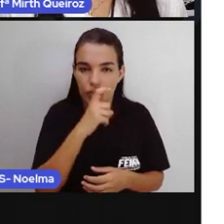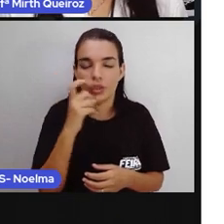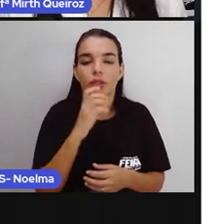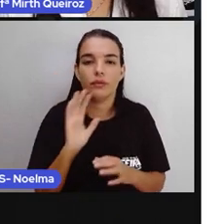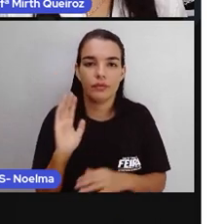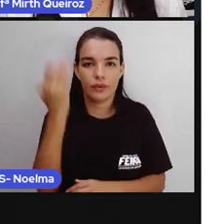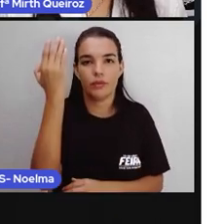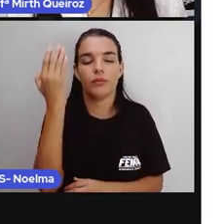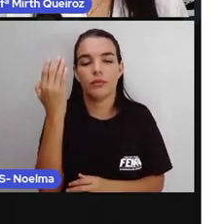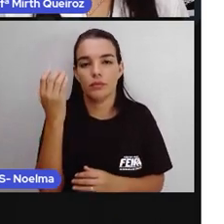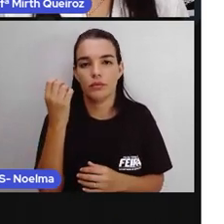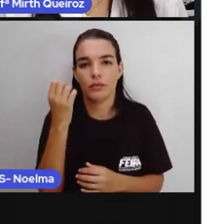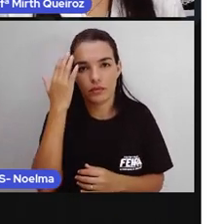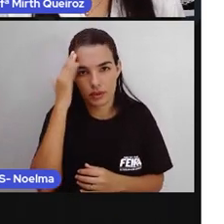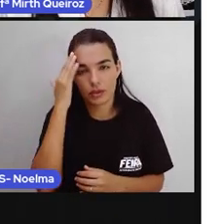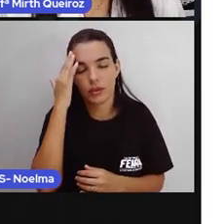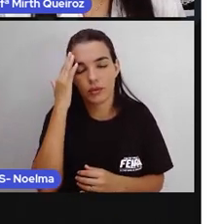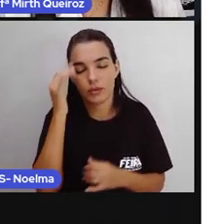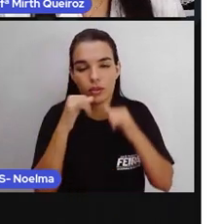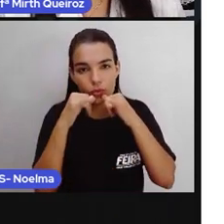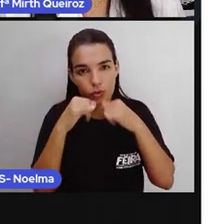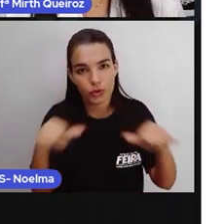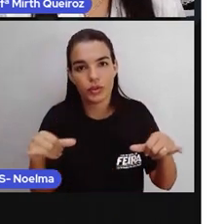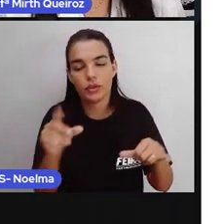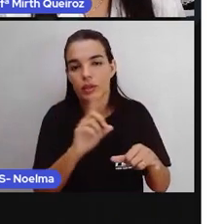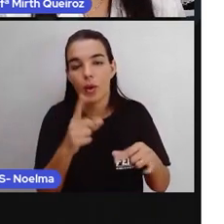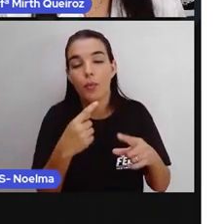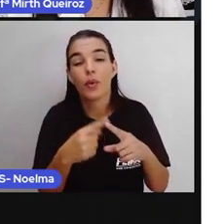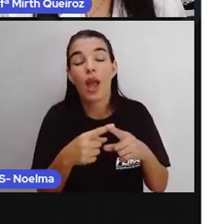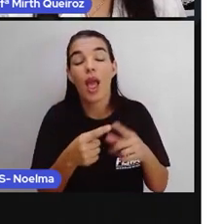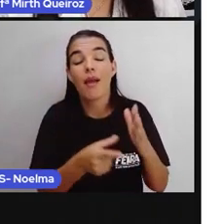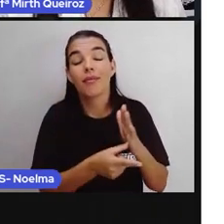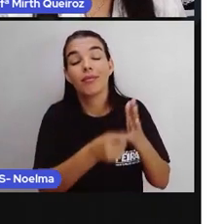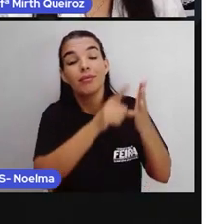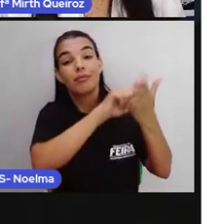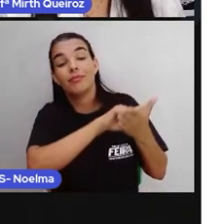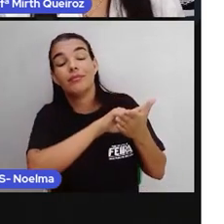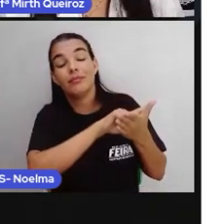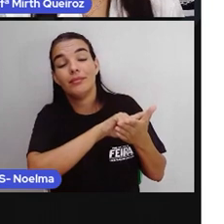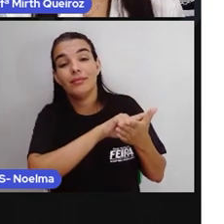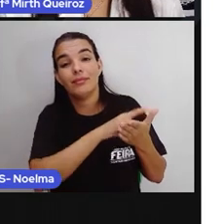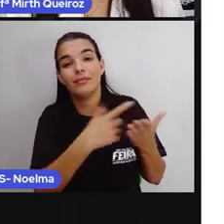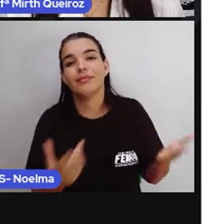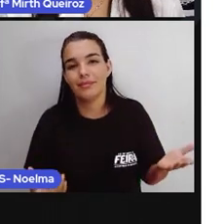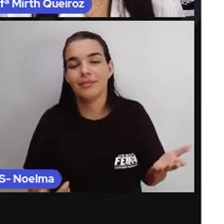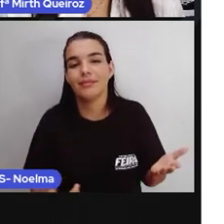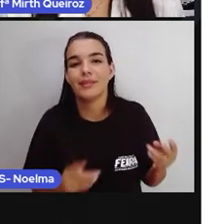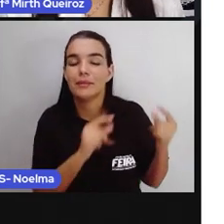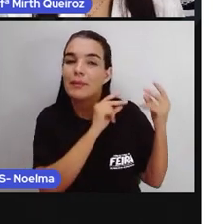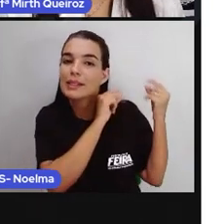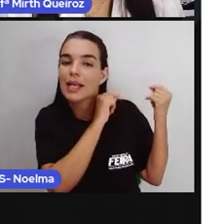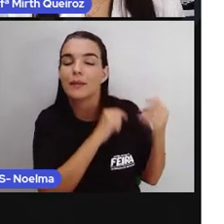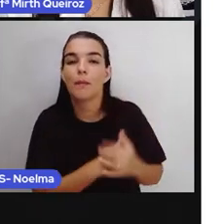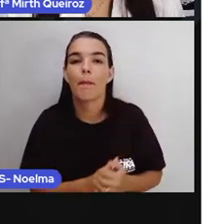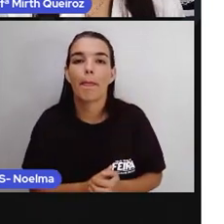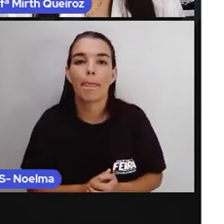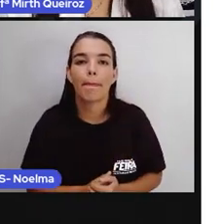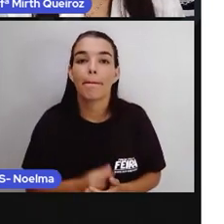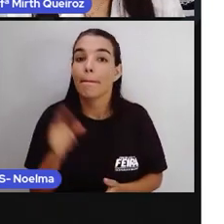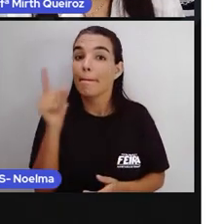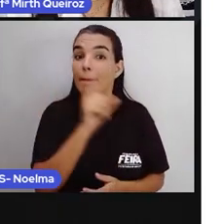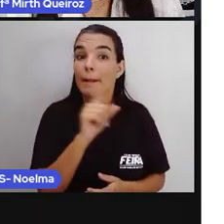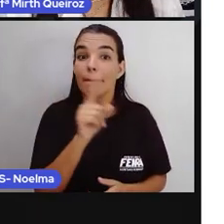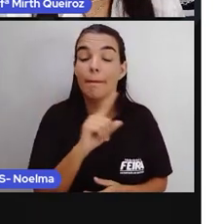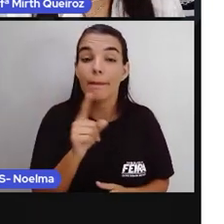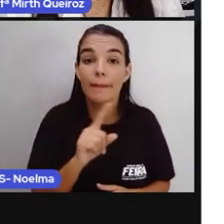que é uma inverdade, né? E ainda atrasada, né? Não caiam no